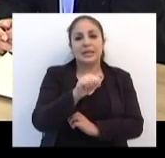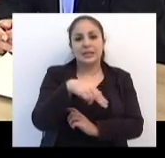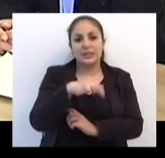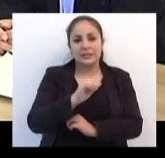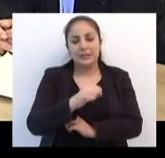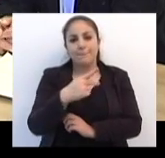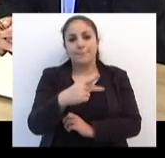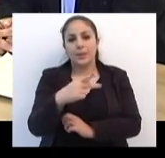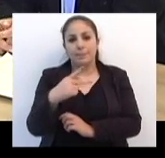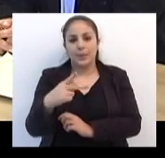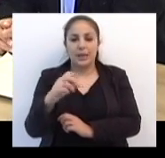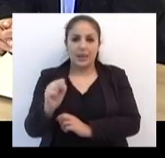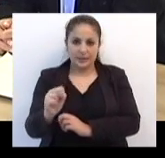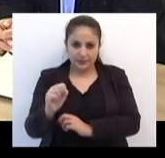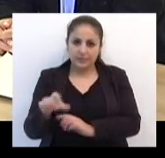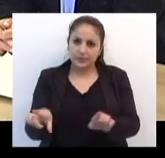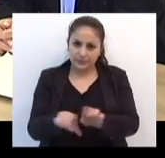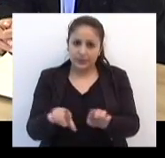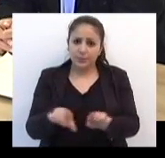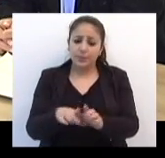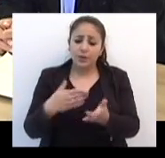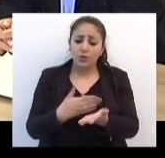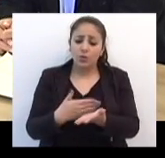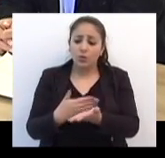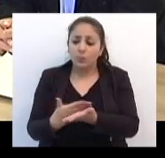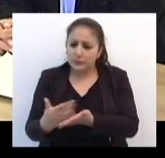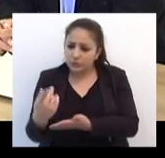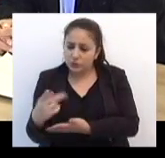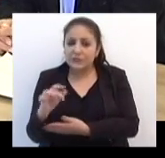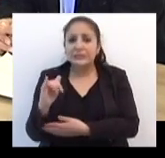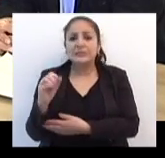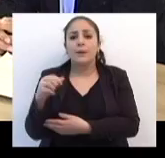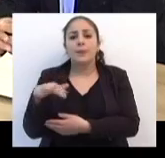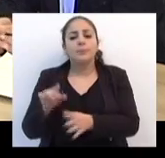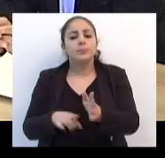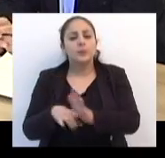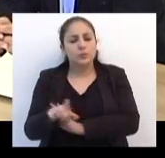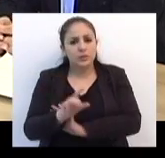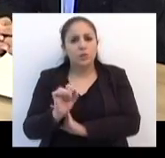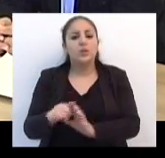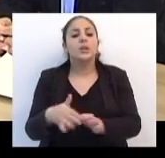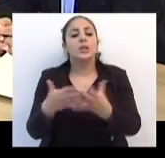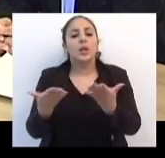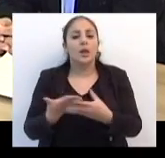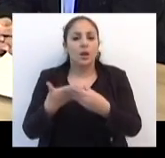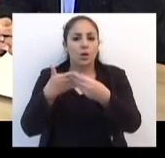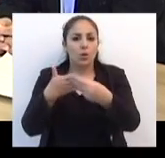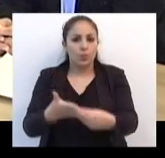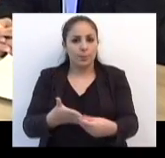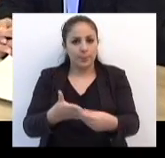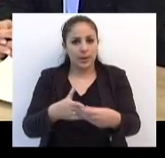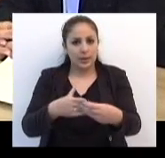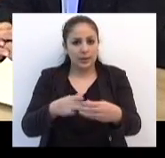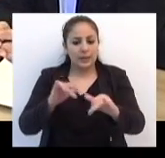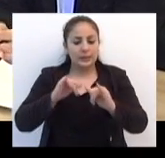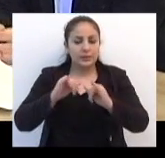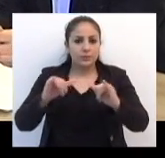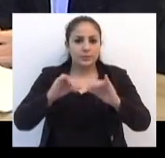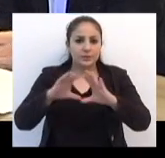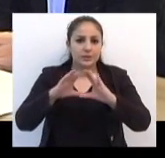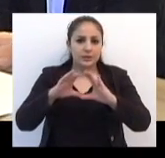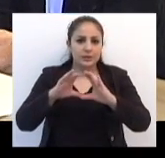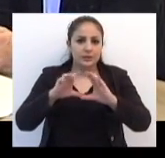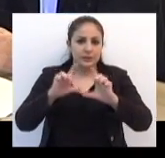do PPS. Vereador Isamar, eu inicio com o senhor, então, perguntando o seguinte. Quem acompanha o canal legislativo